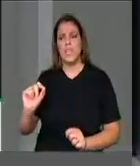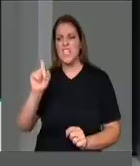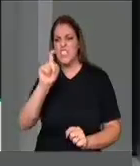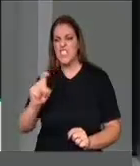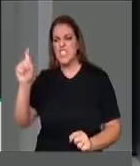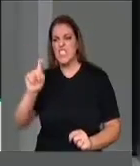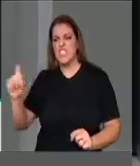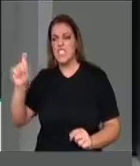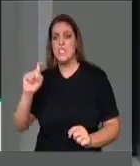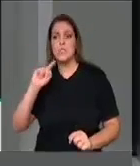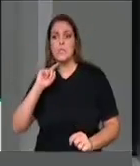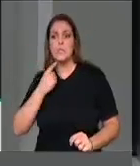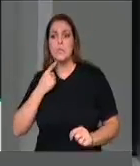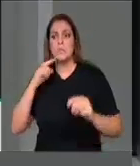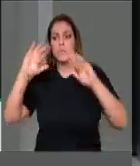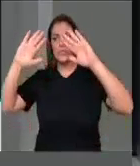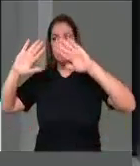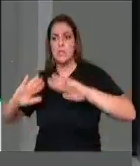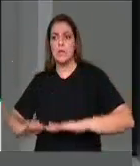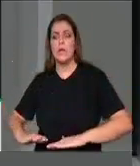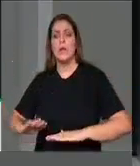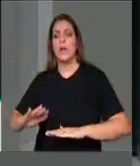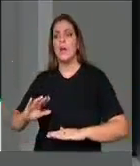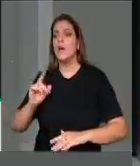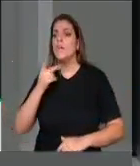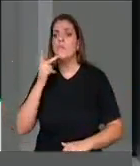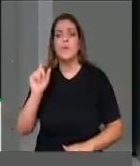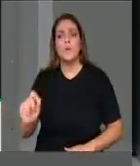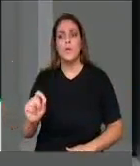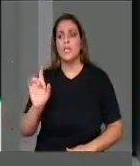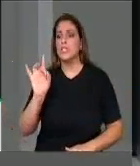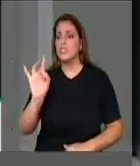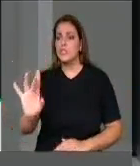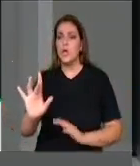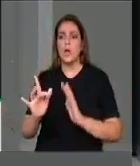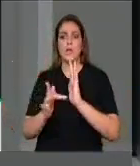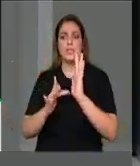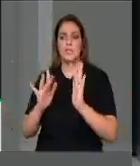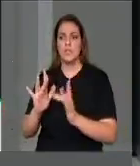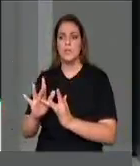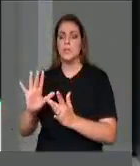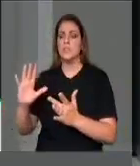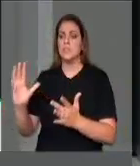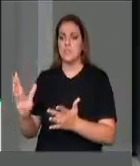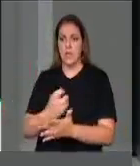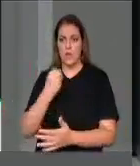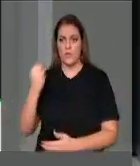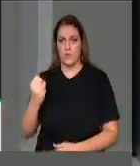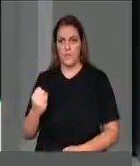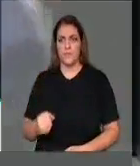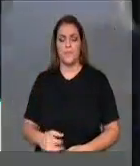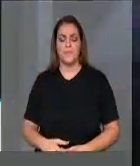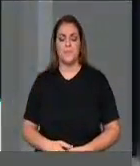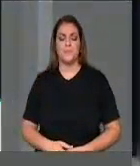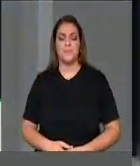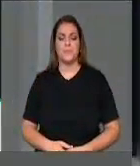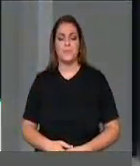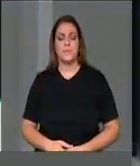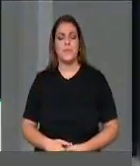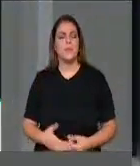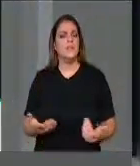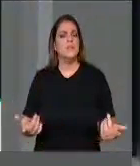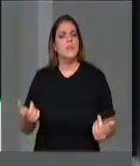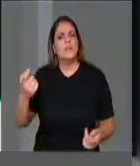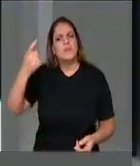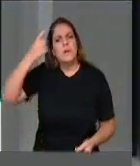a frase, só Jesus salva. O enraizamento de ideias